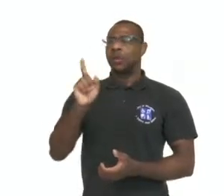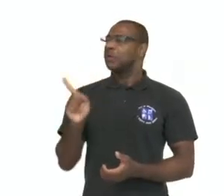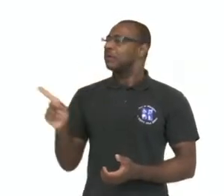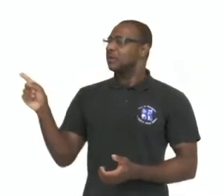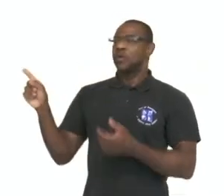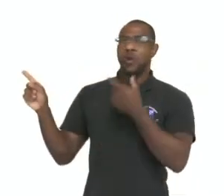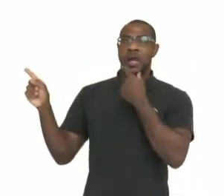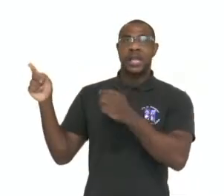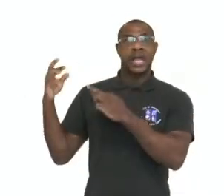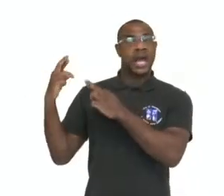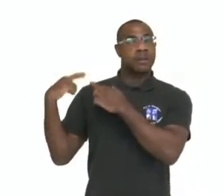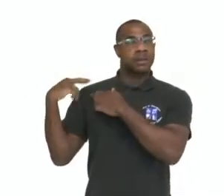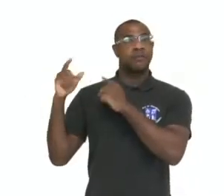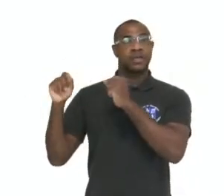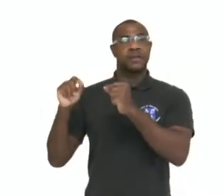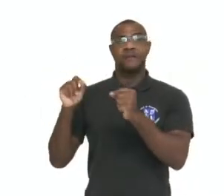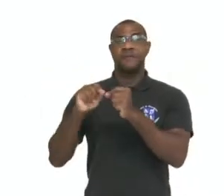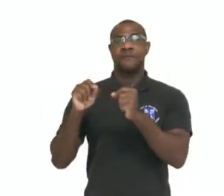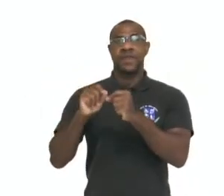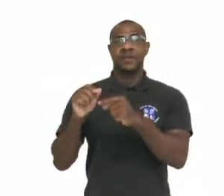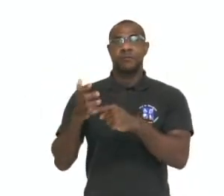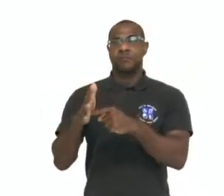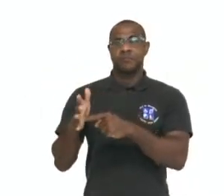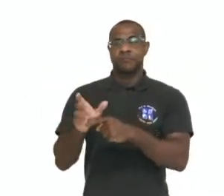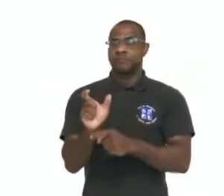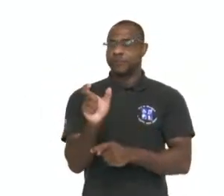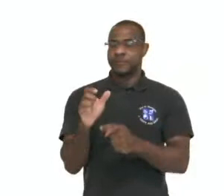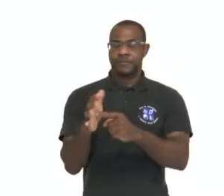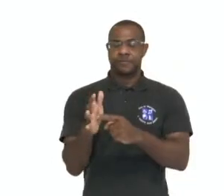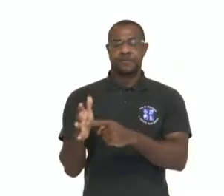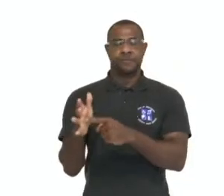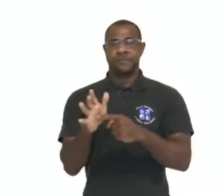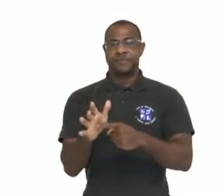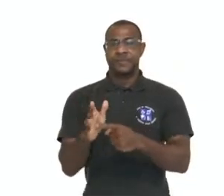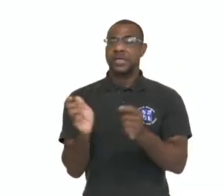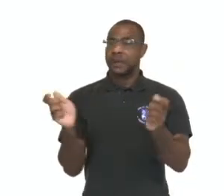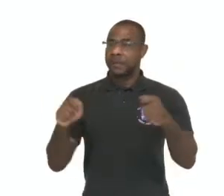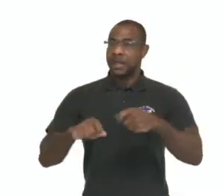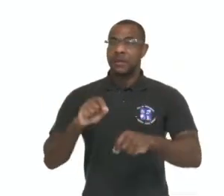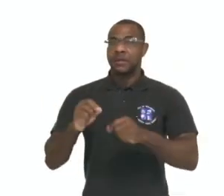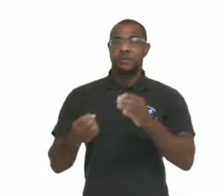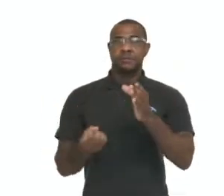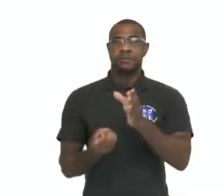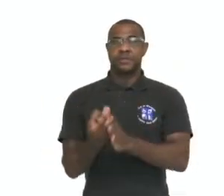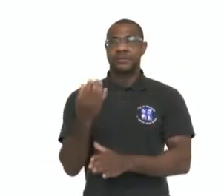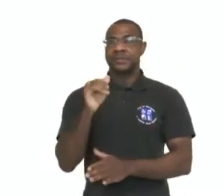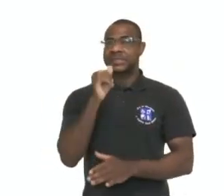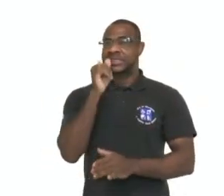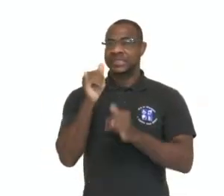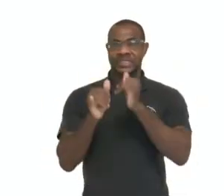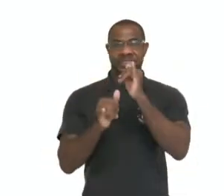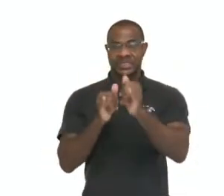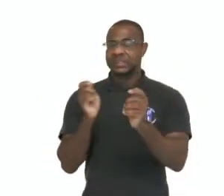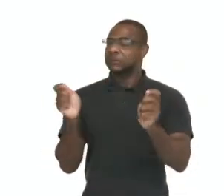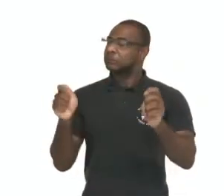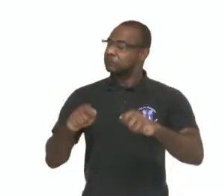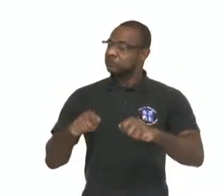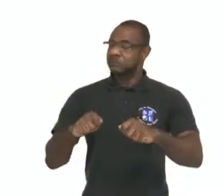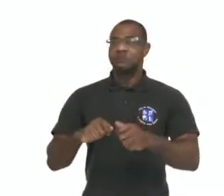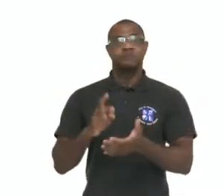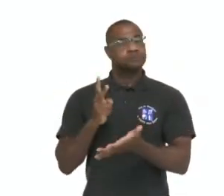construir o equipamento que é capaz de produzir a corrente elétrica de forma